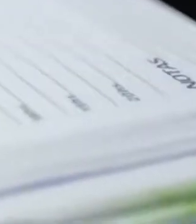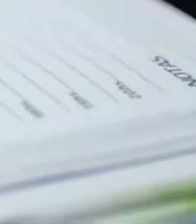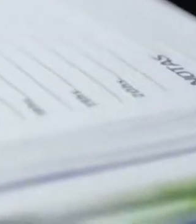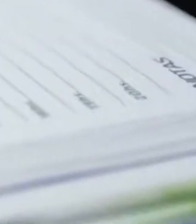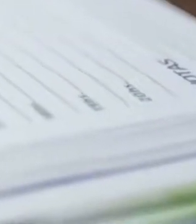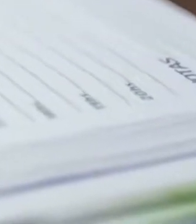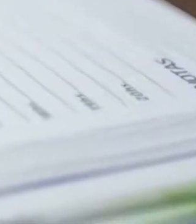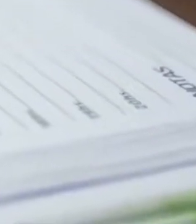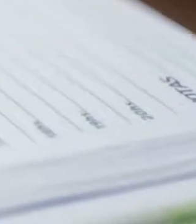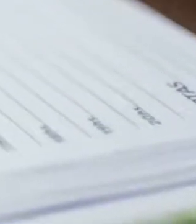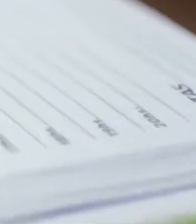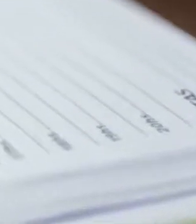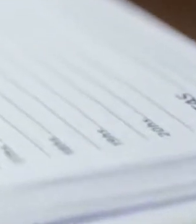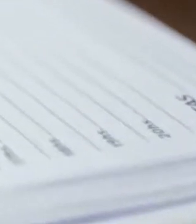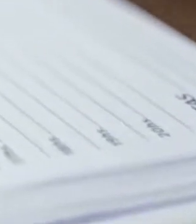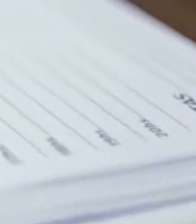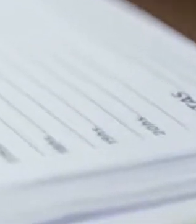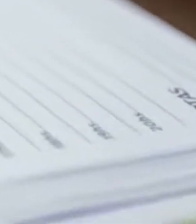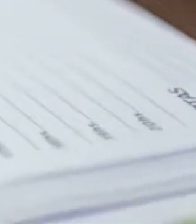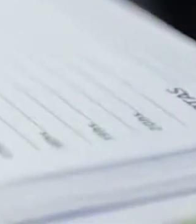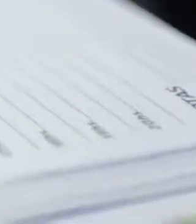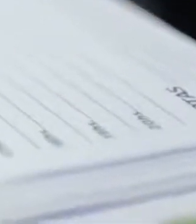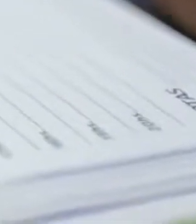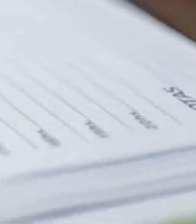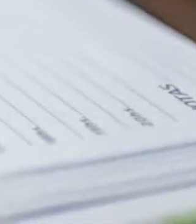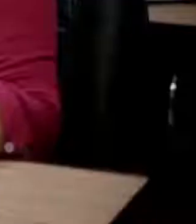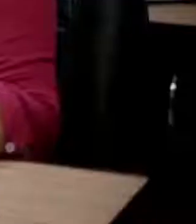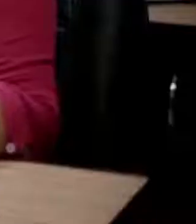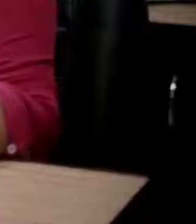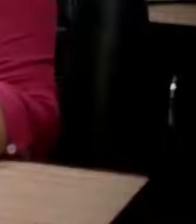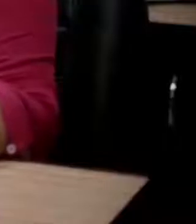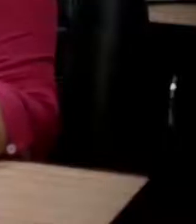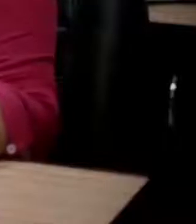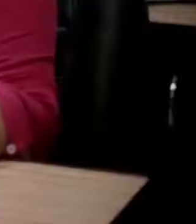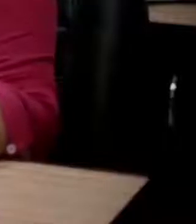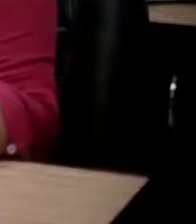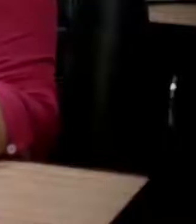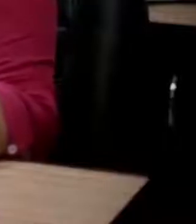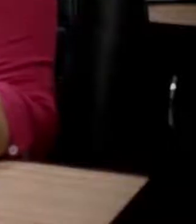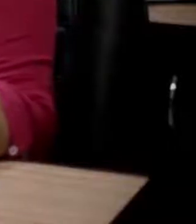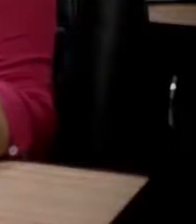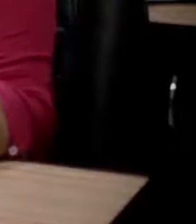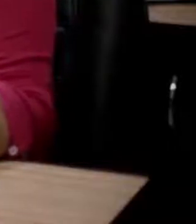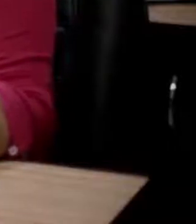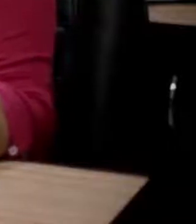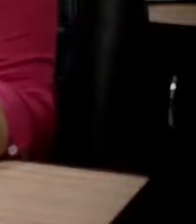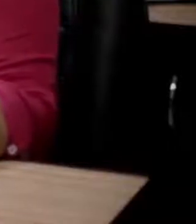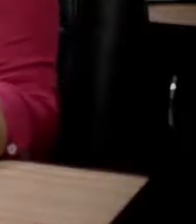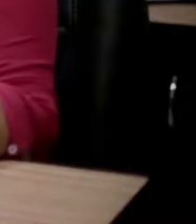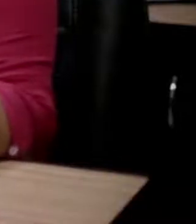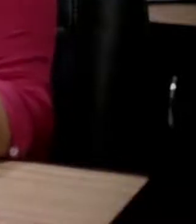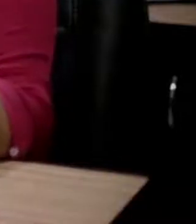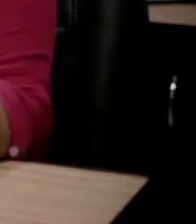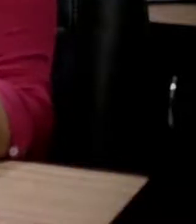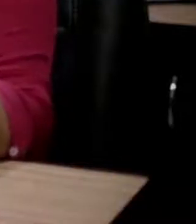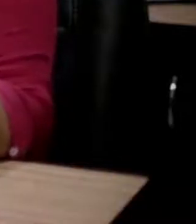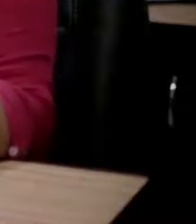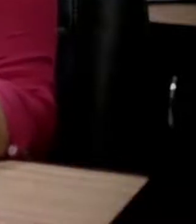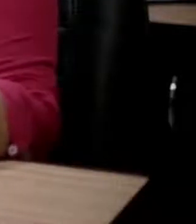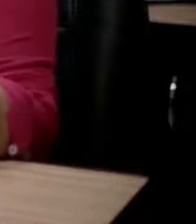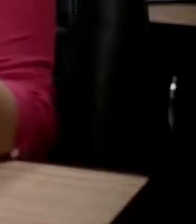Bom, o processo de escrever, ele é relatado por poetas, por